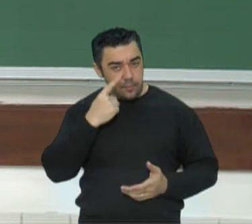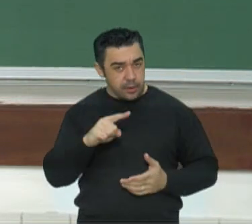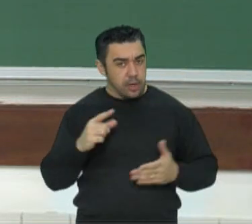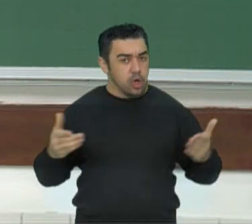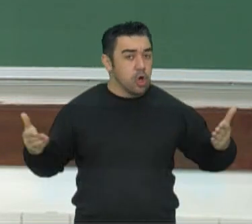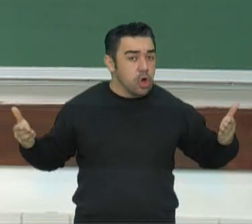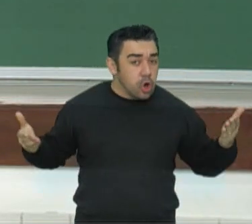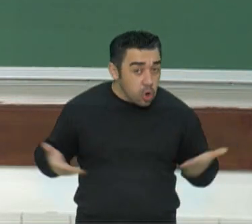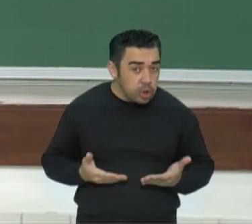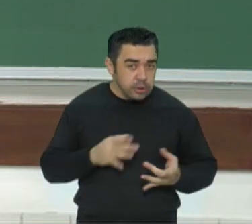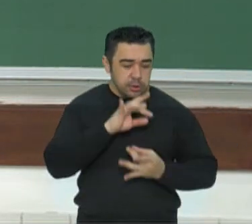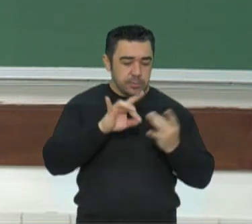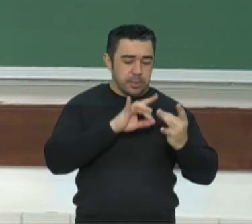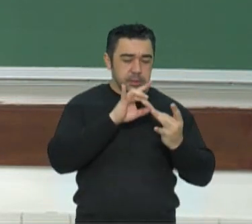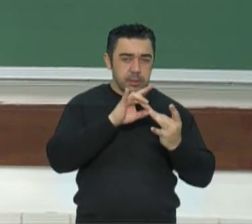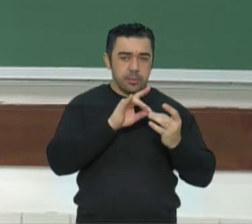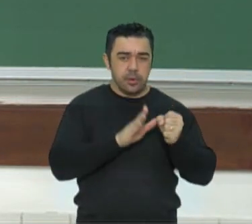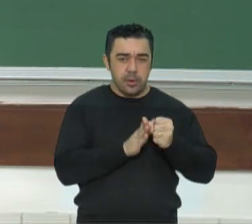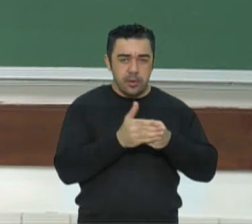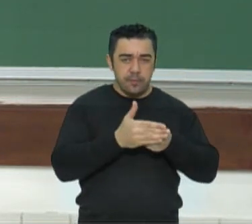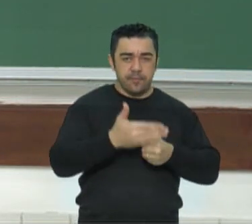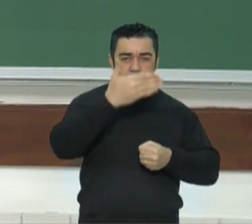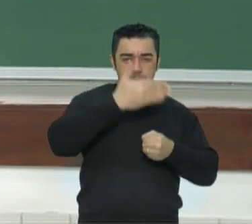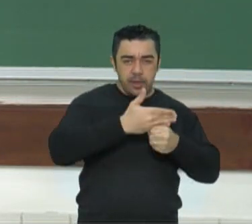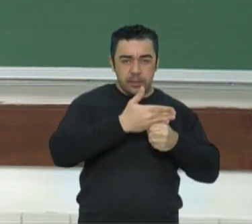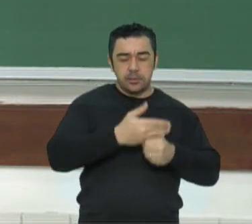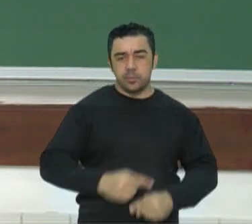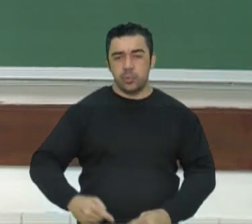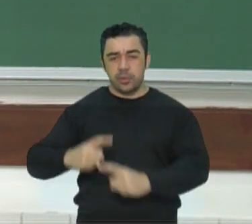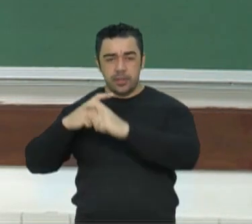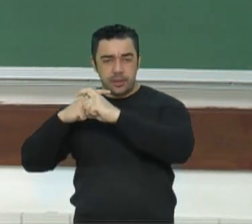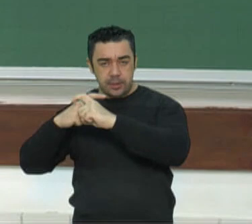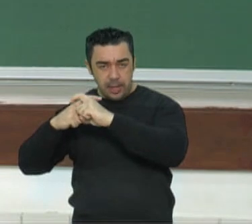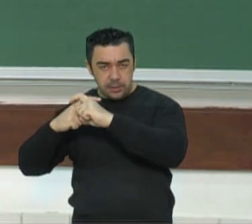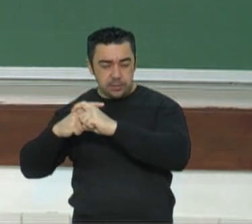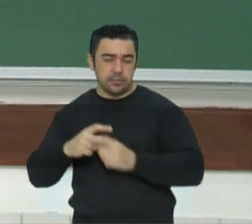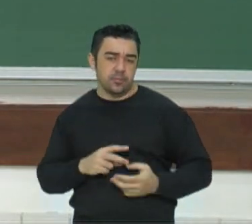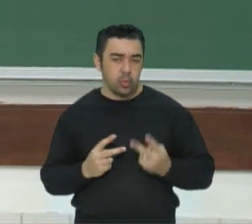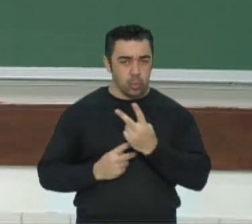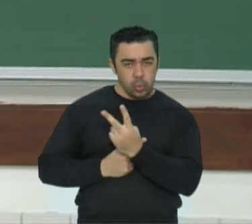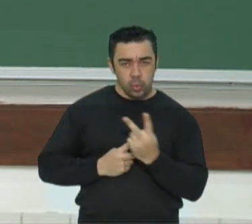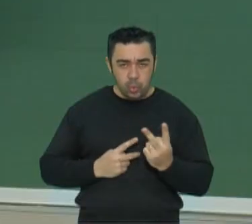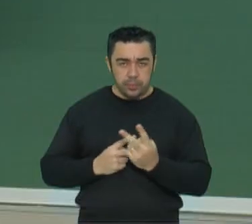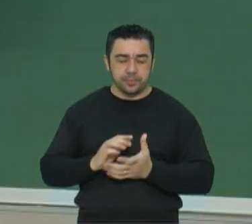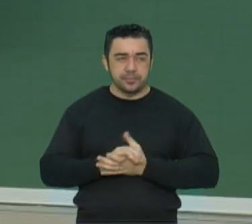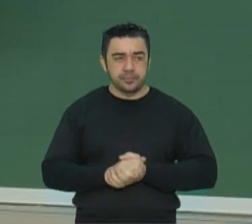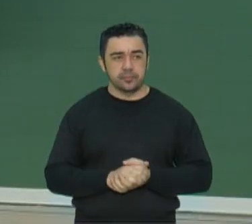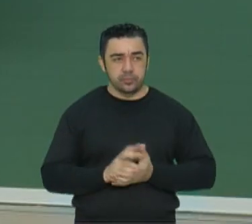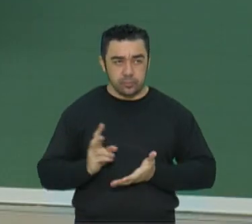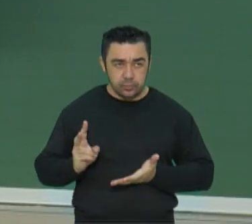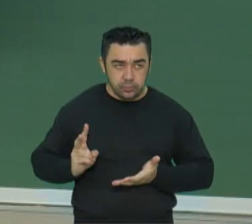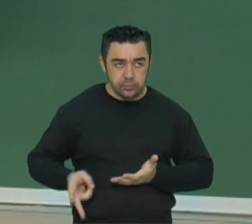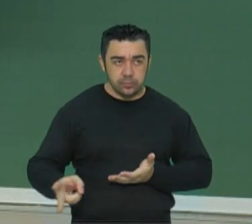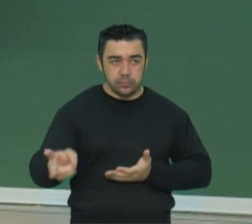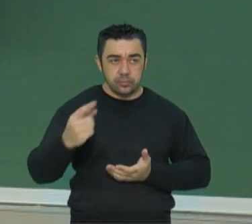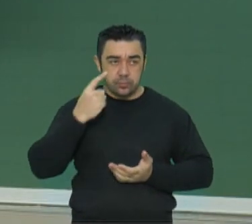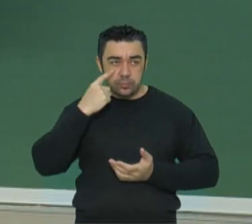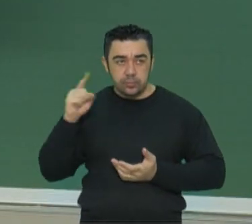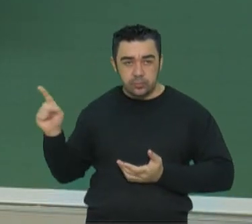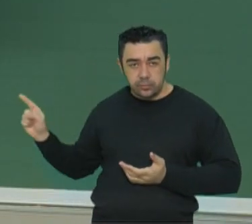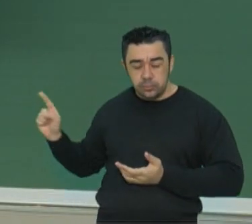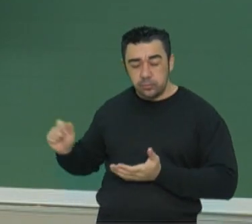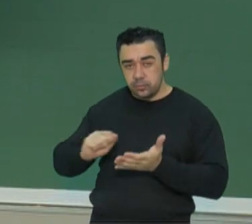hoje, especificamente, falando de fascismo e nazismo. Pra gente, então, continuar nossa aula, tem uma